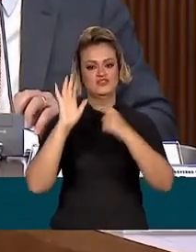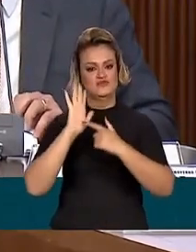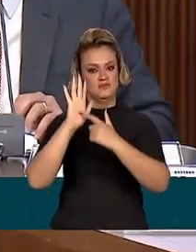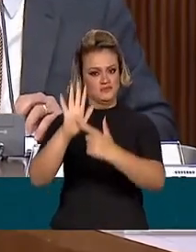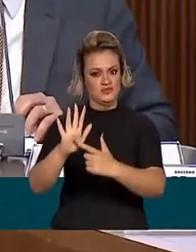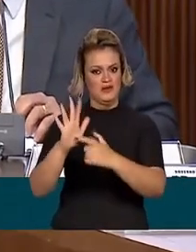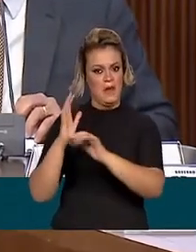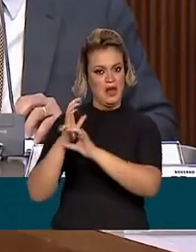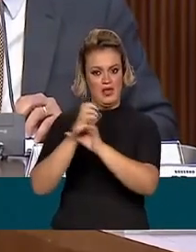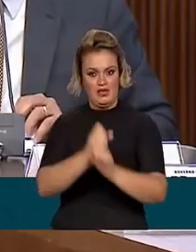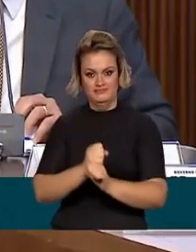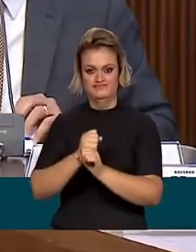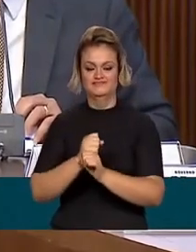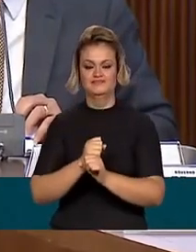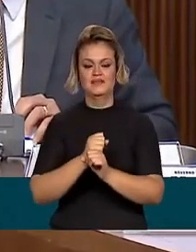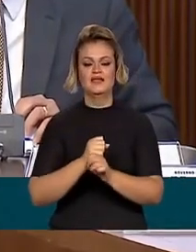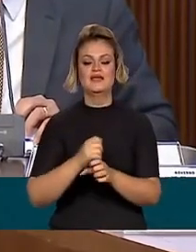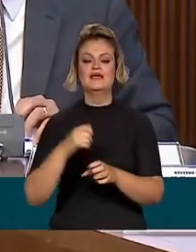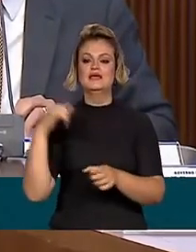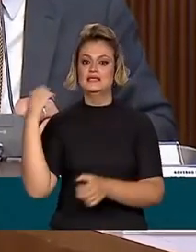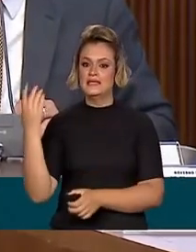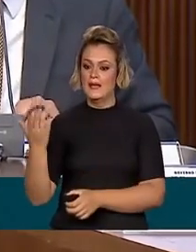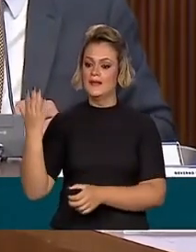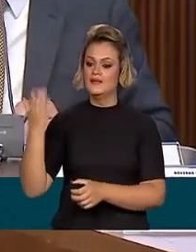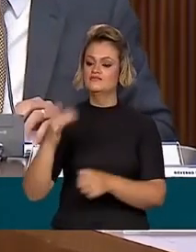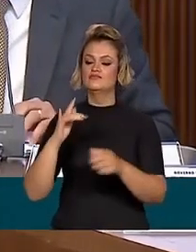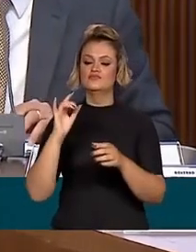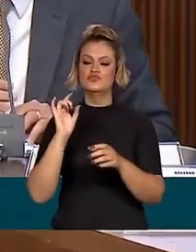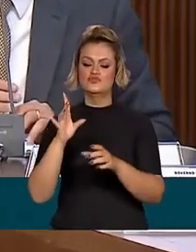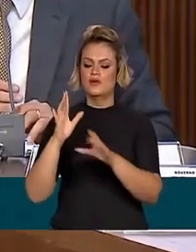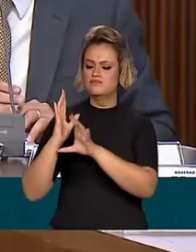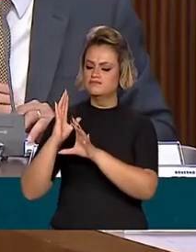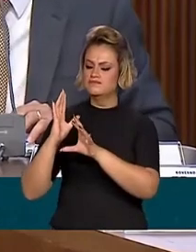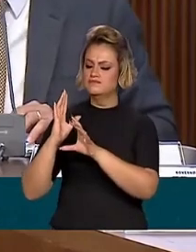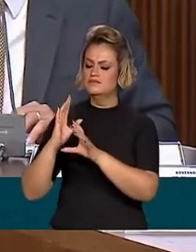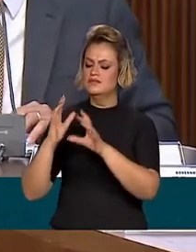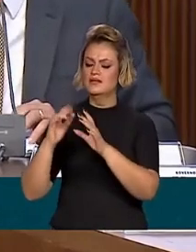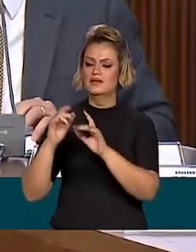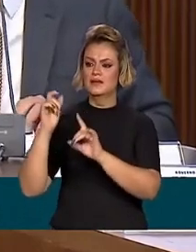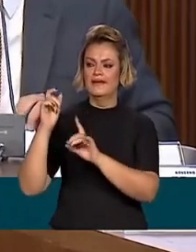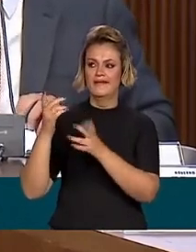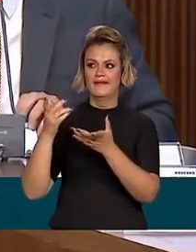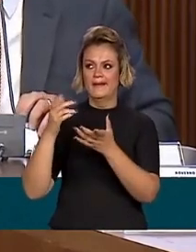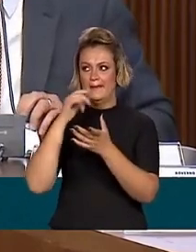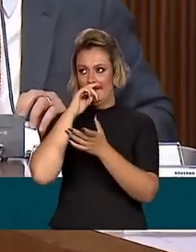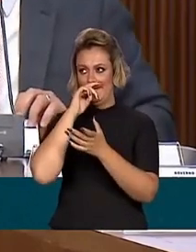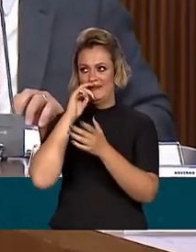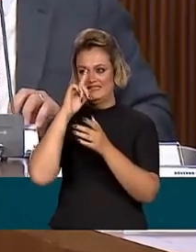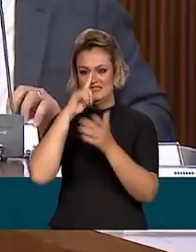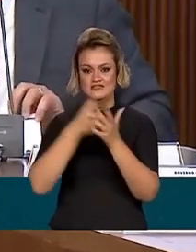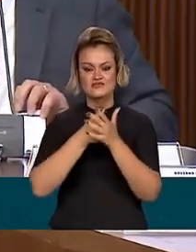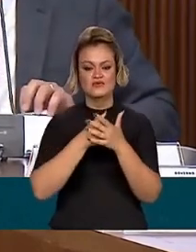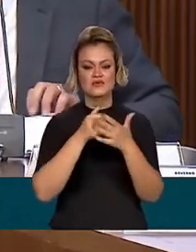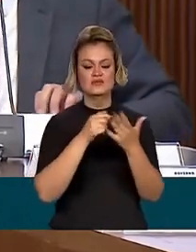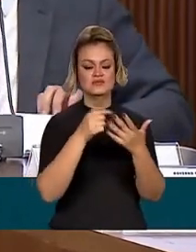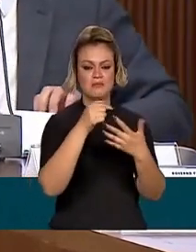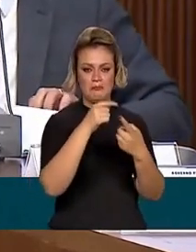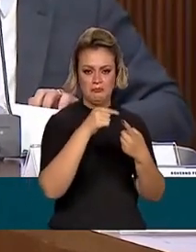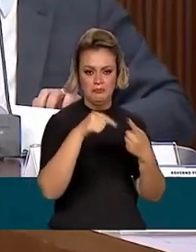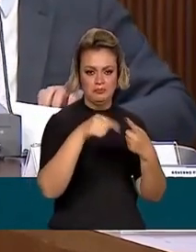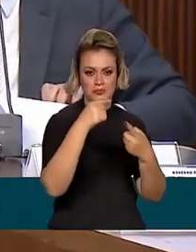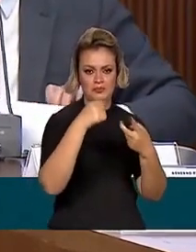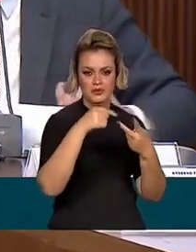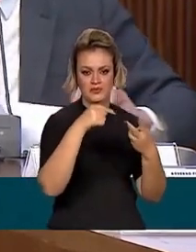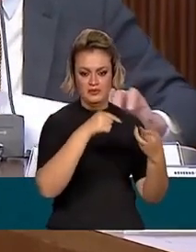esse balanço inicial, que é apenas um balanço das primeiras medidas e